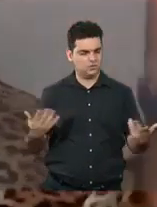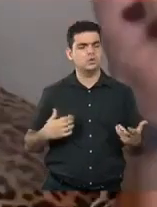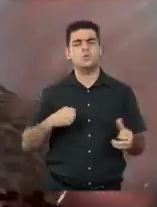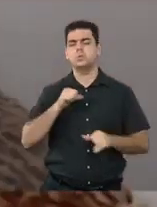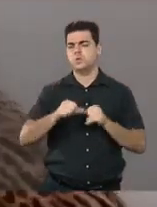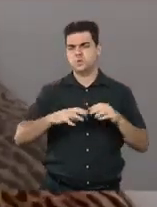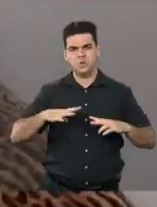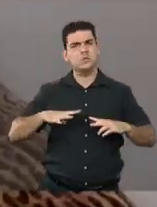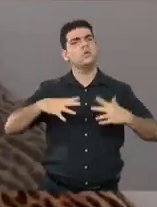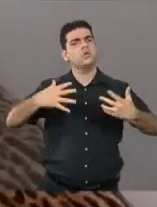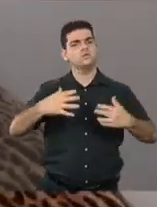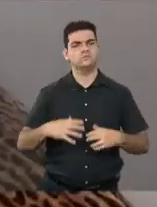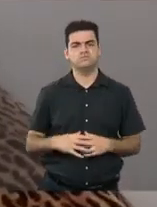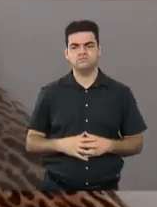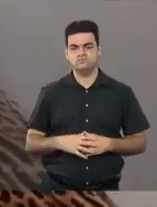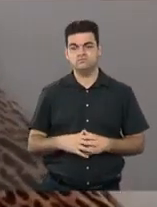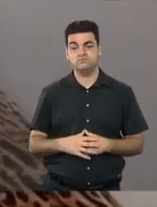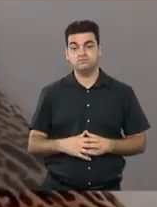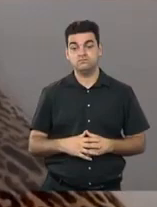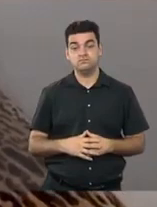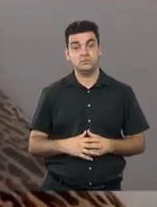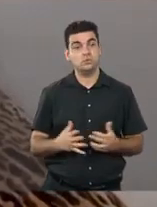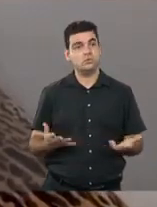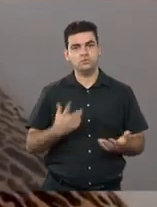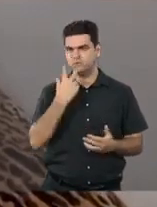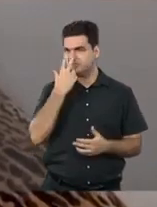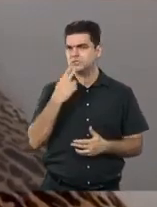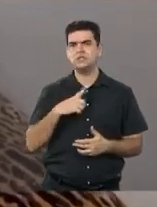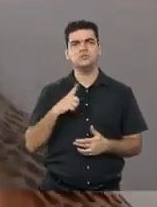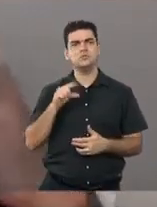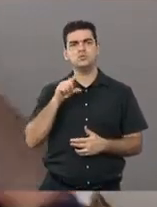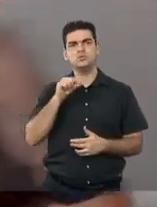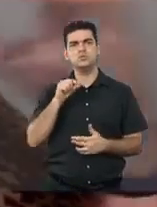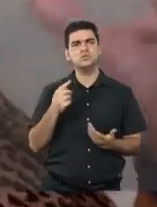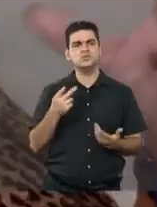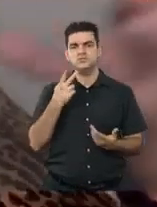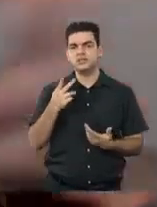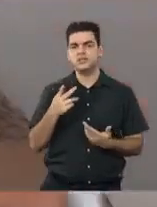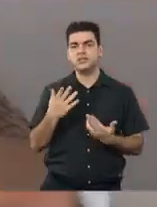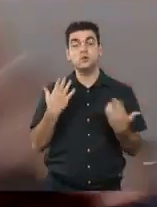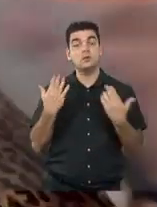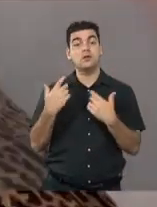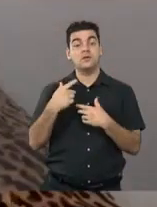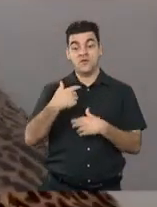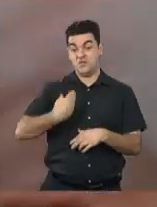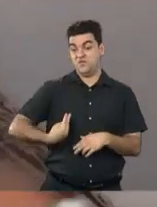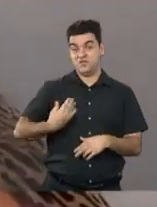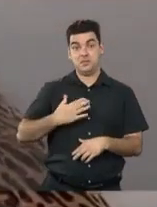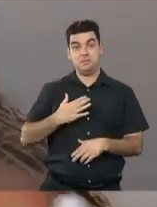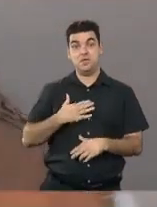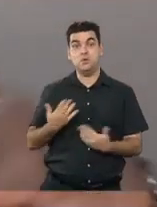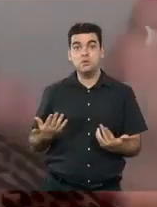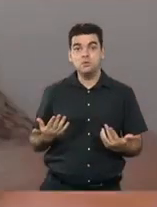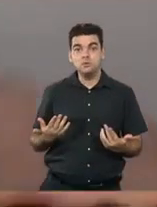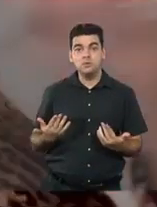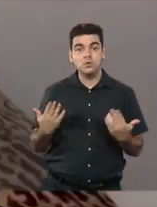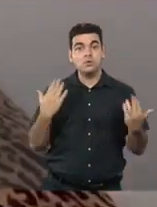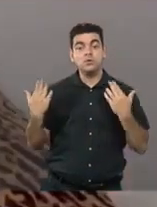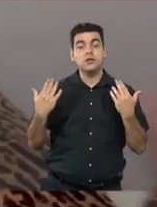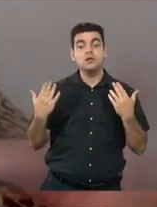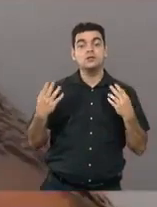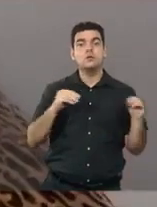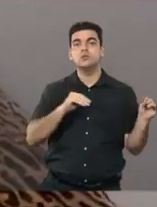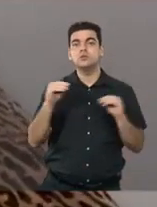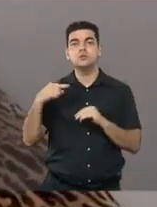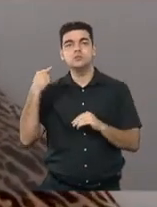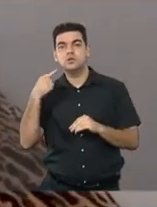vice, não, é certeza, hoje saiu uma enquete aí, no Twitter, como é que ela é, como é que daria ela de vice de fulano, cada hora